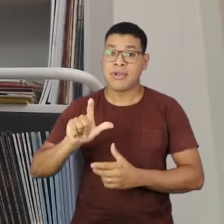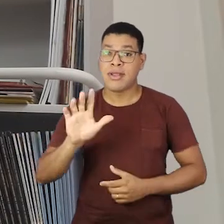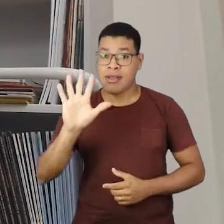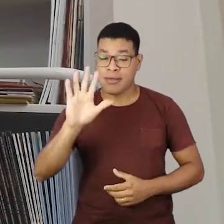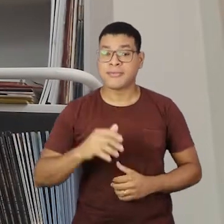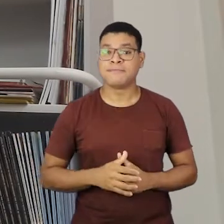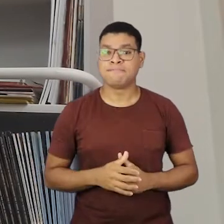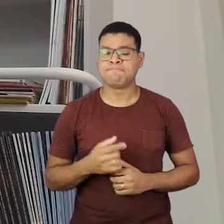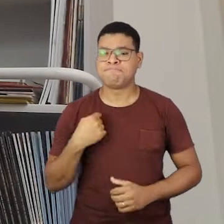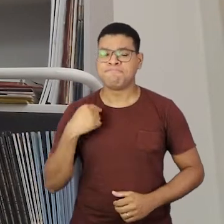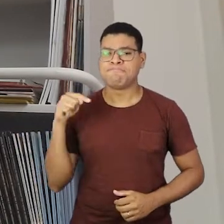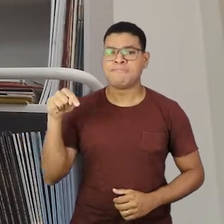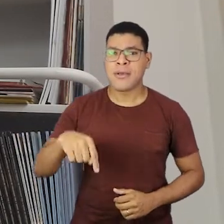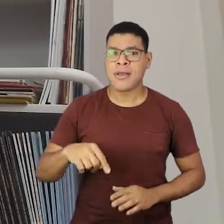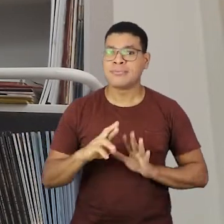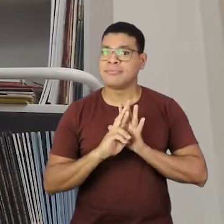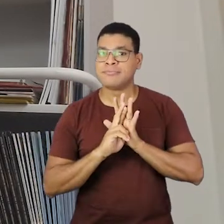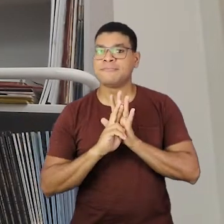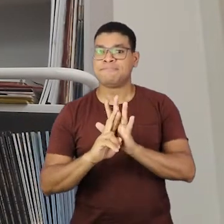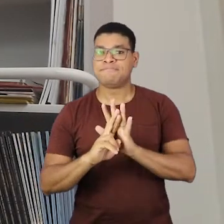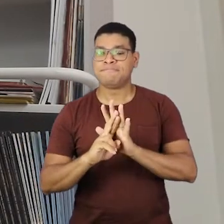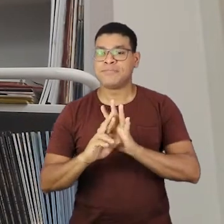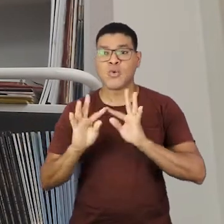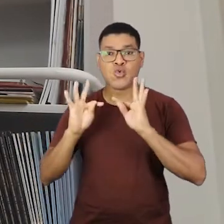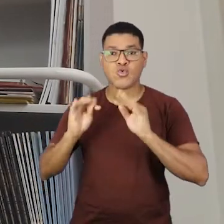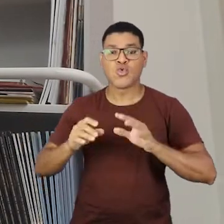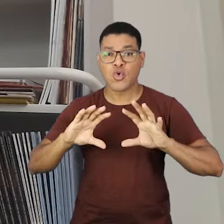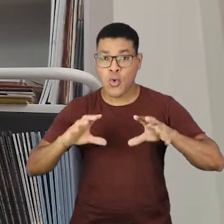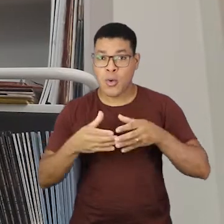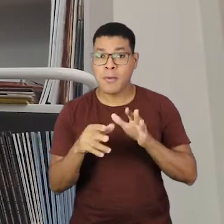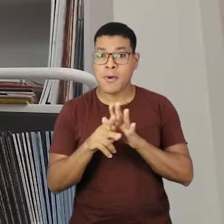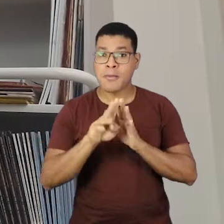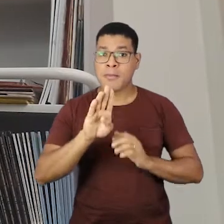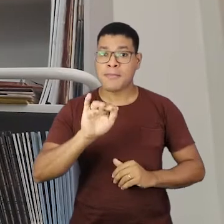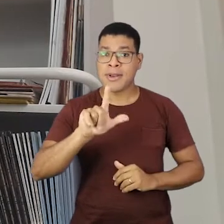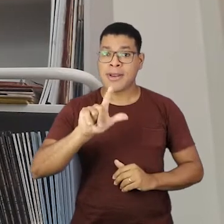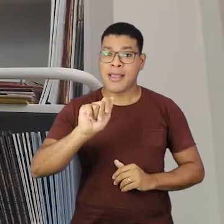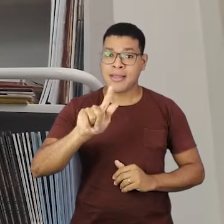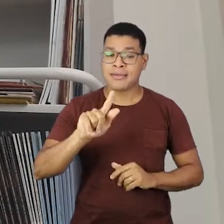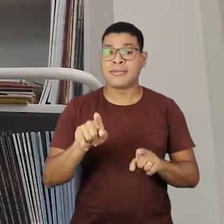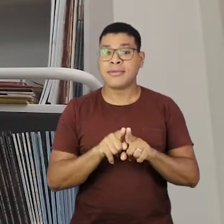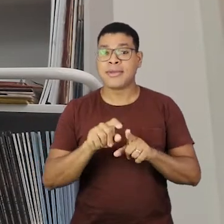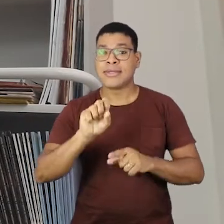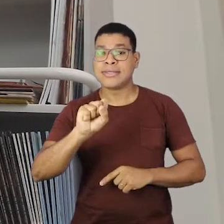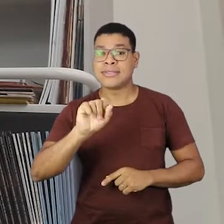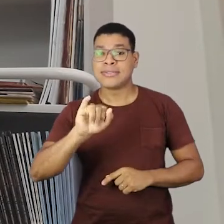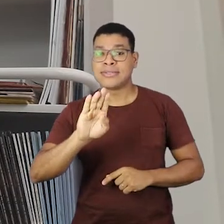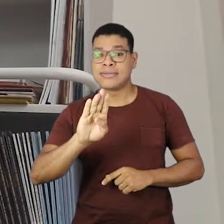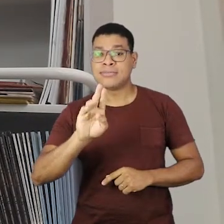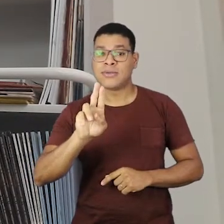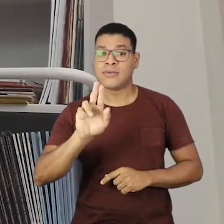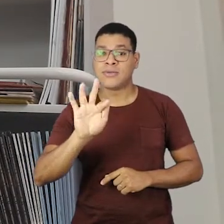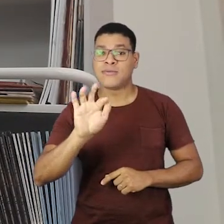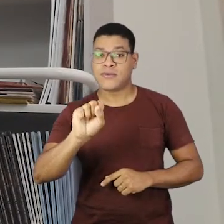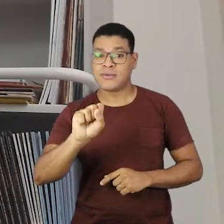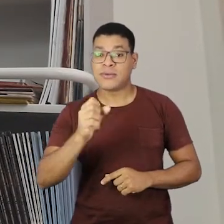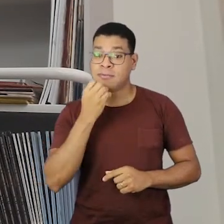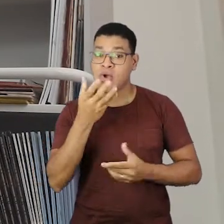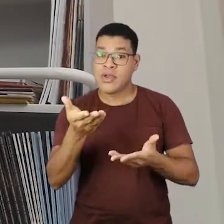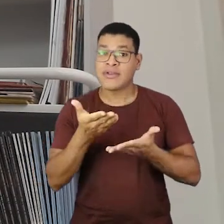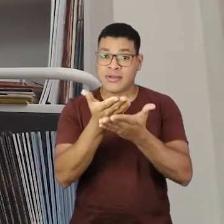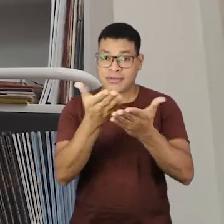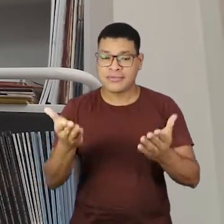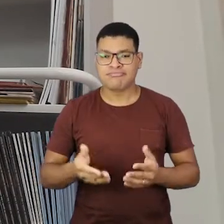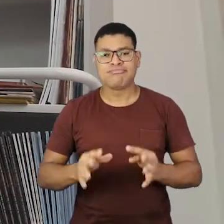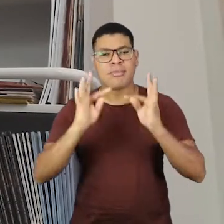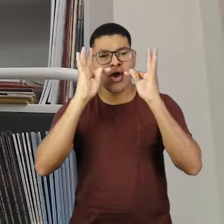Campos de Lagarto e estou aqui representando toda a equipe da Bilag e do Civiúfes para dar as boas-vindas a vocês.